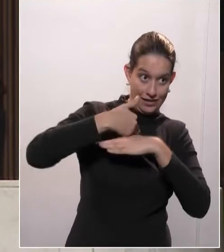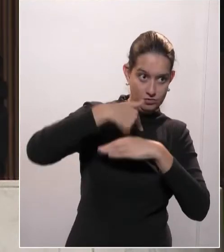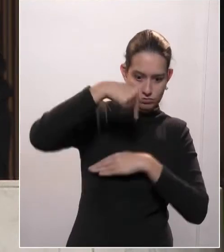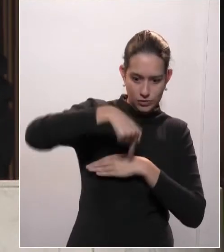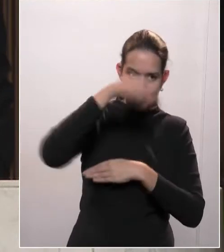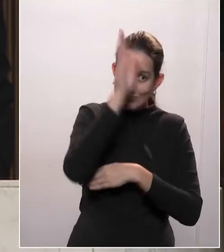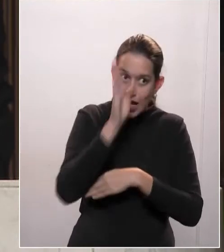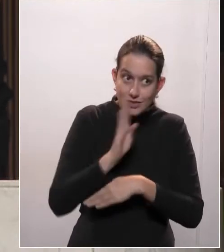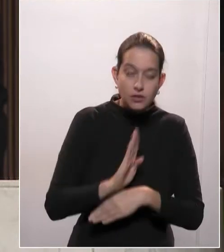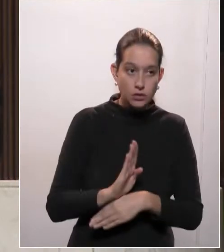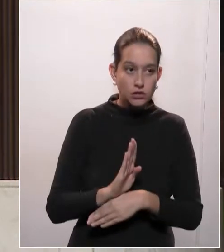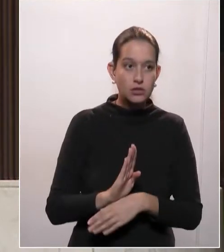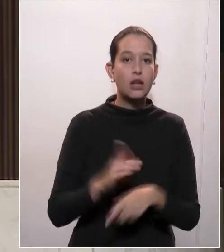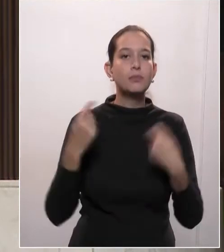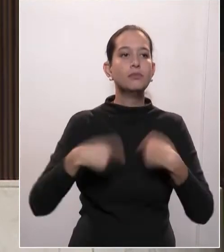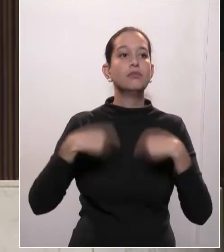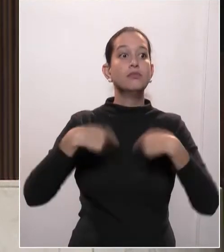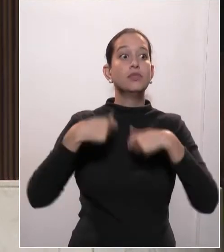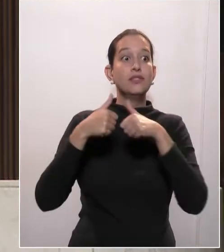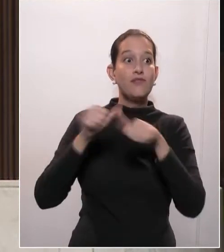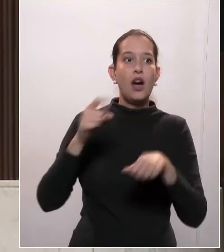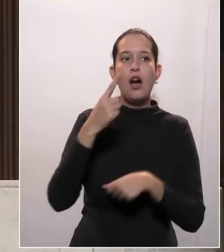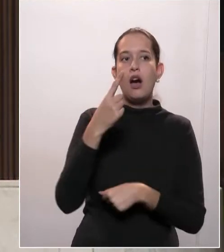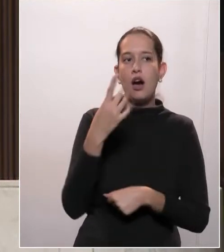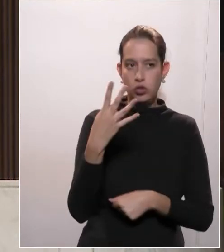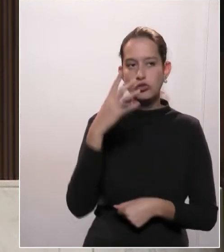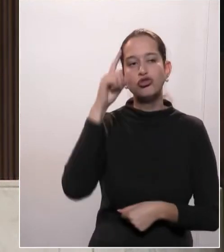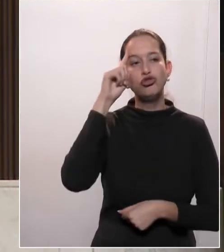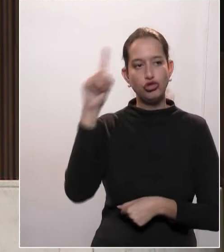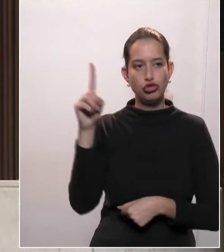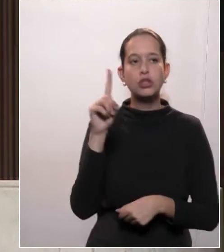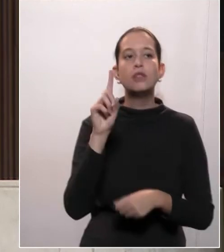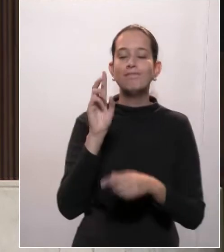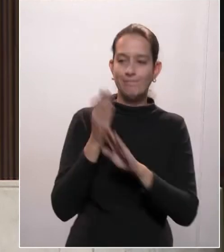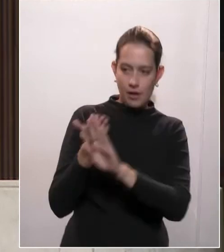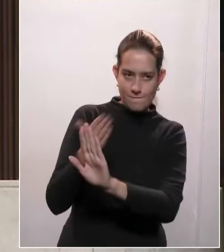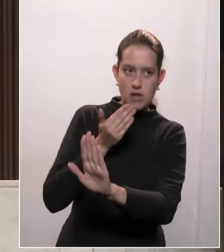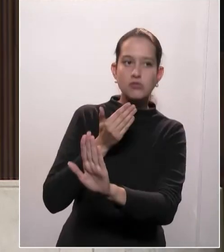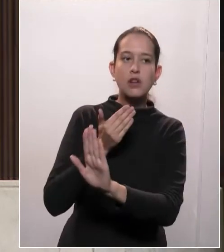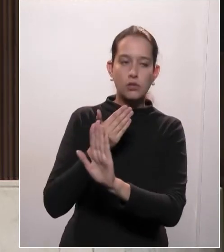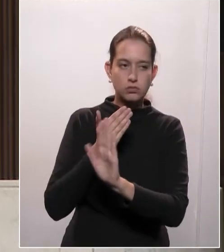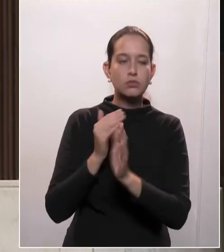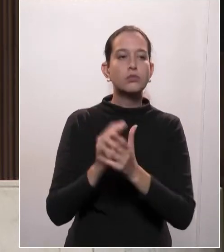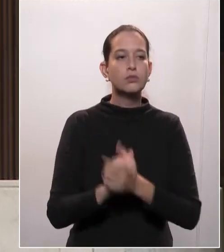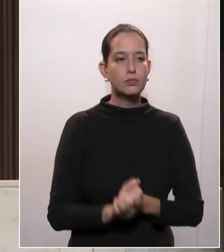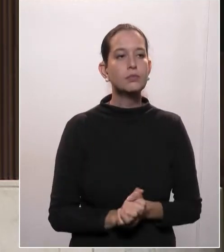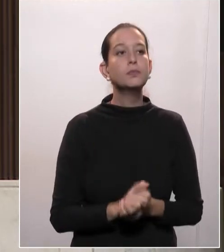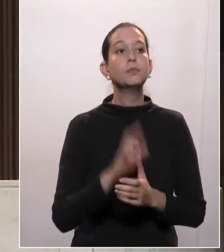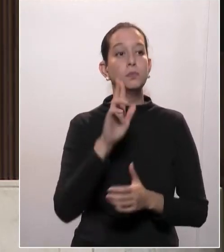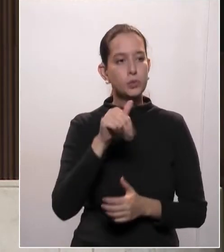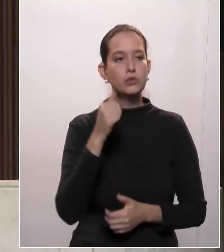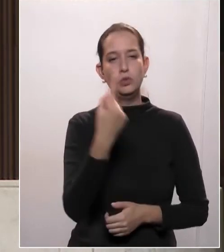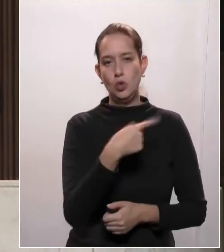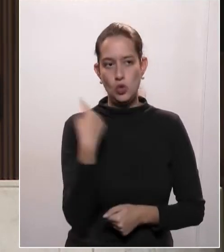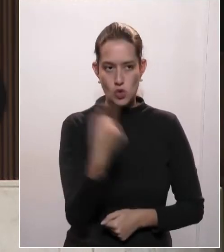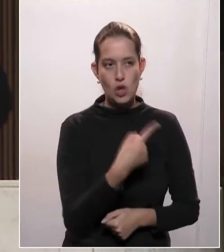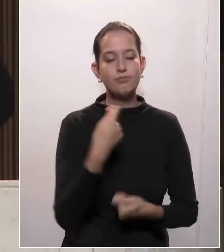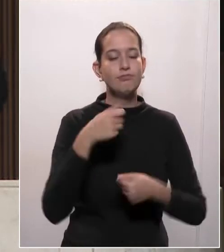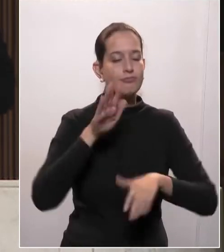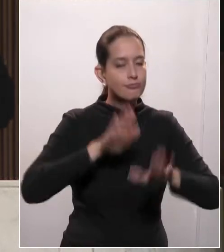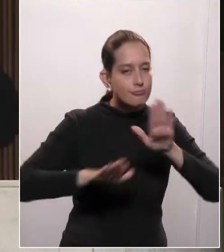risco. Então, é muito importante que tomemos todas as medidas como nossos